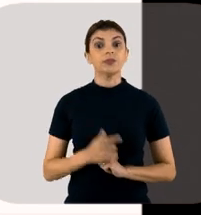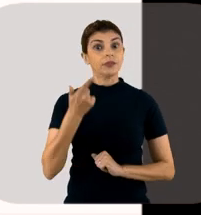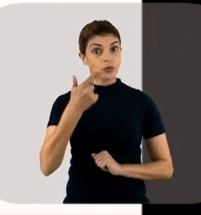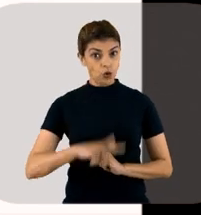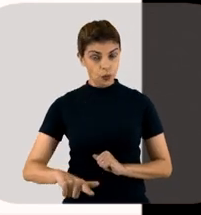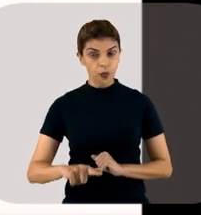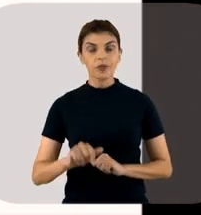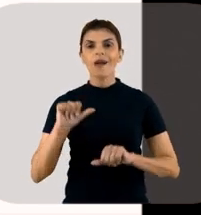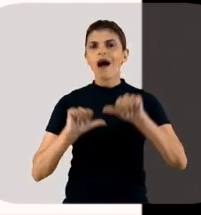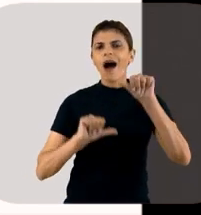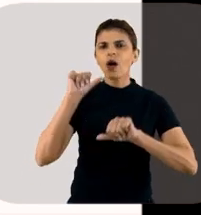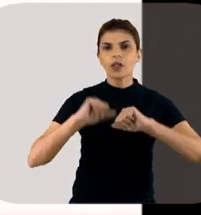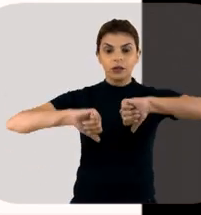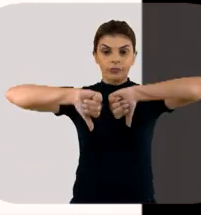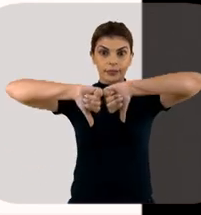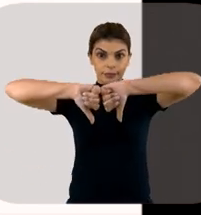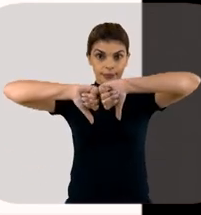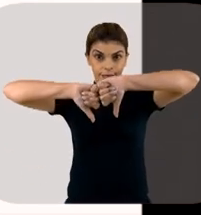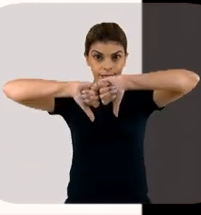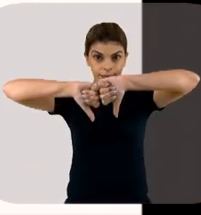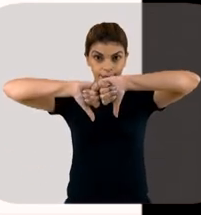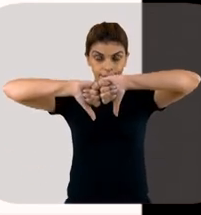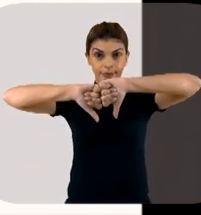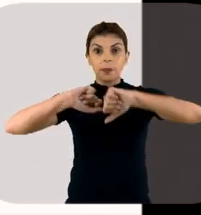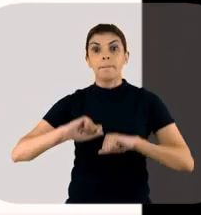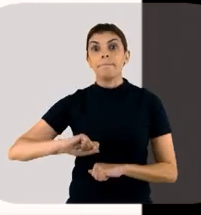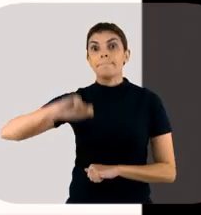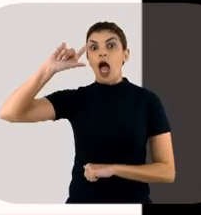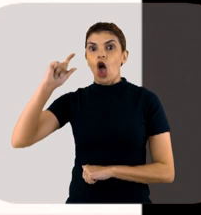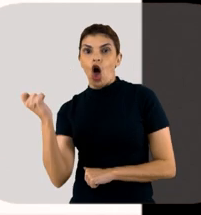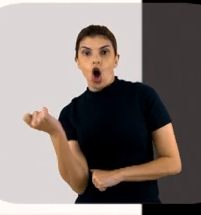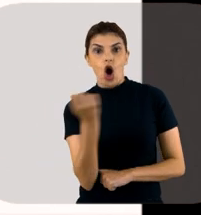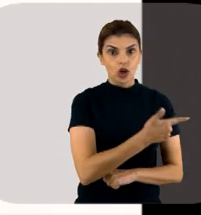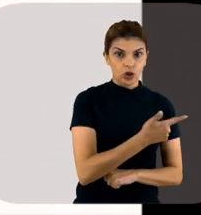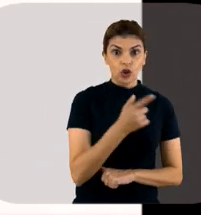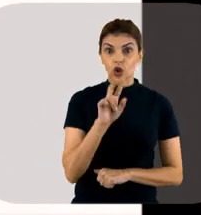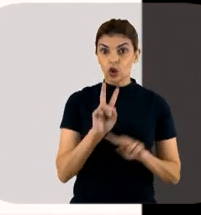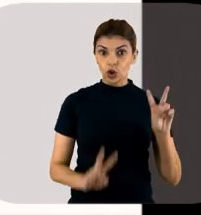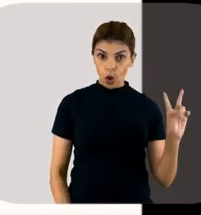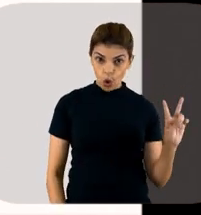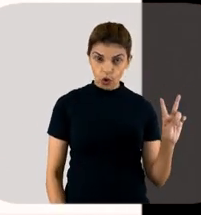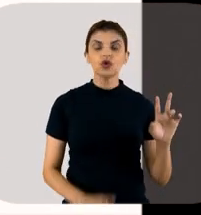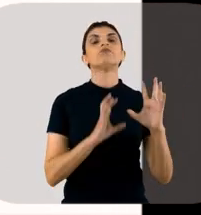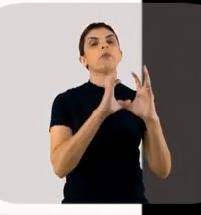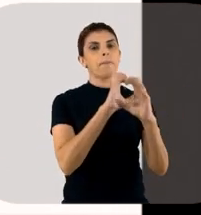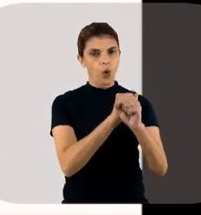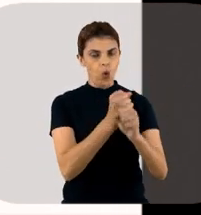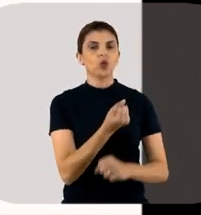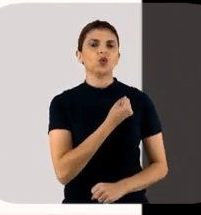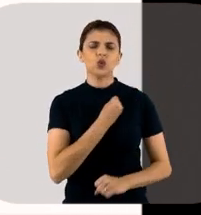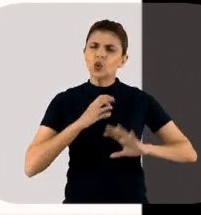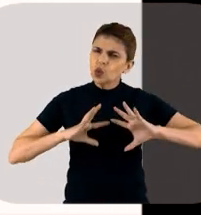De novo, alterações renais maior do que 2, a gente também pontua.